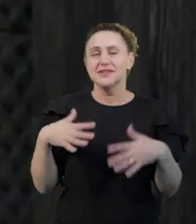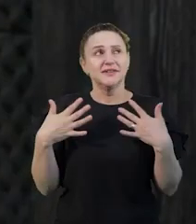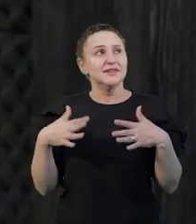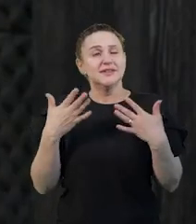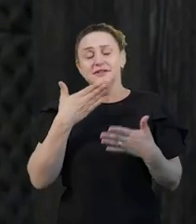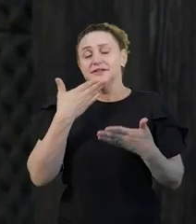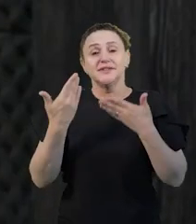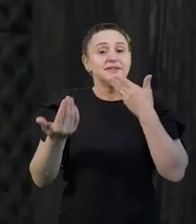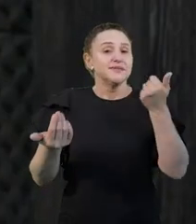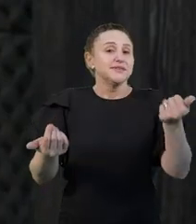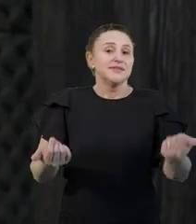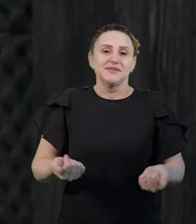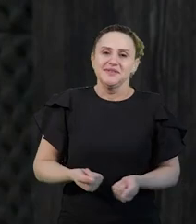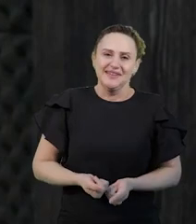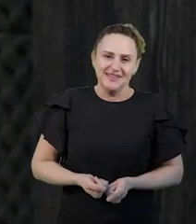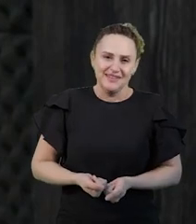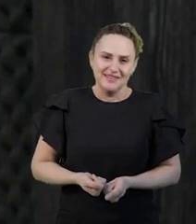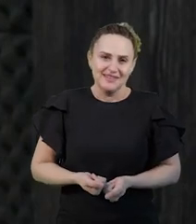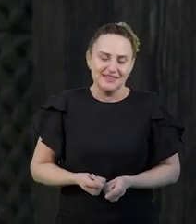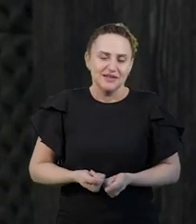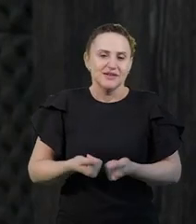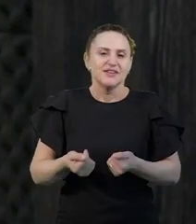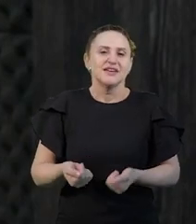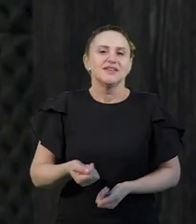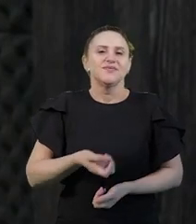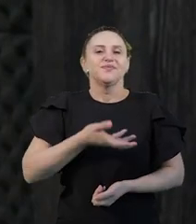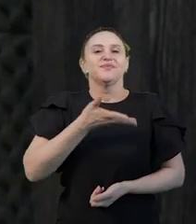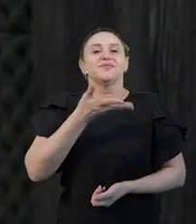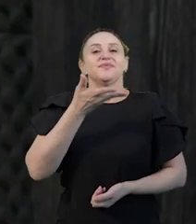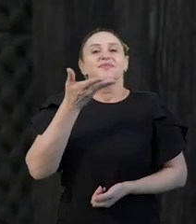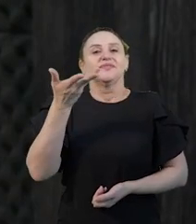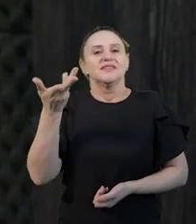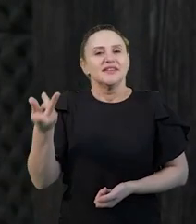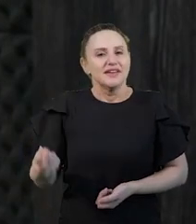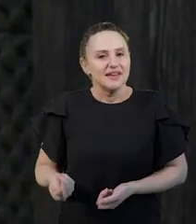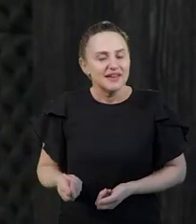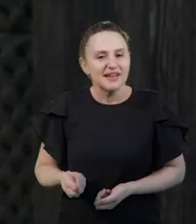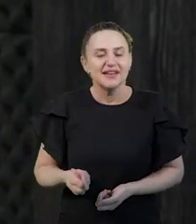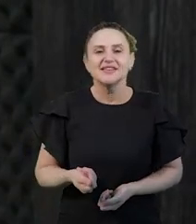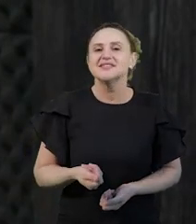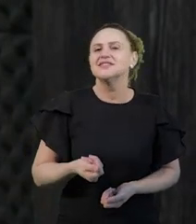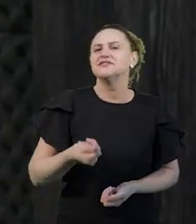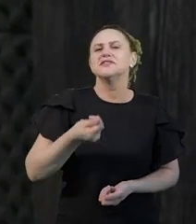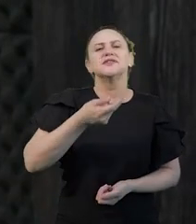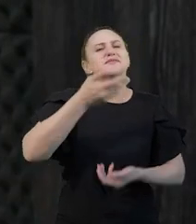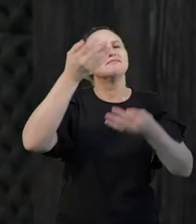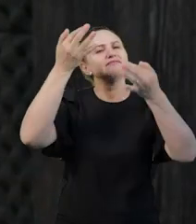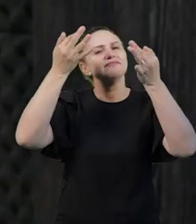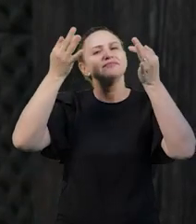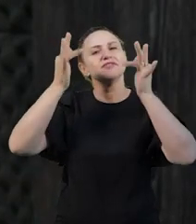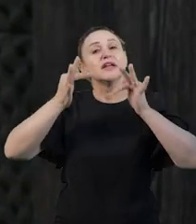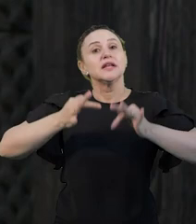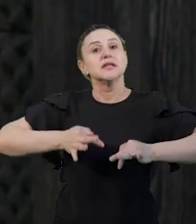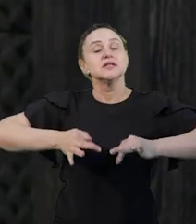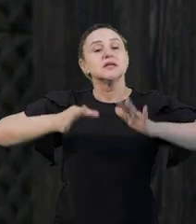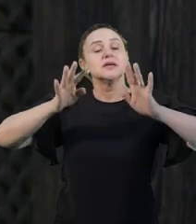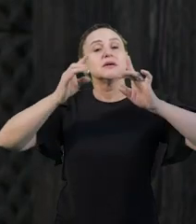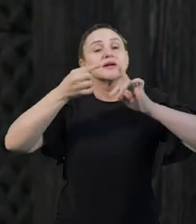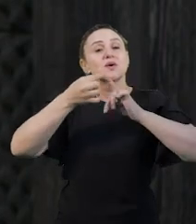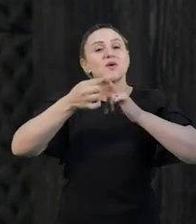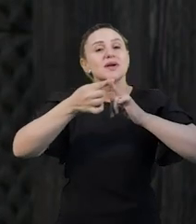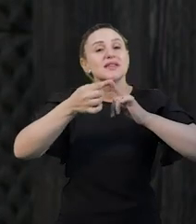assumem a corresponsabilidade também da aprendizagem.